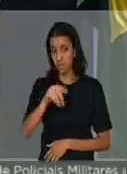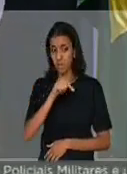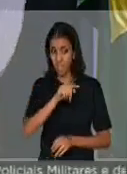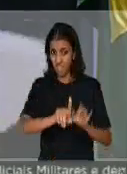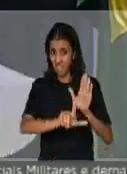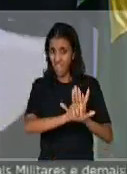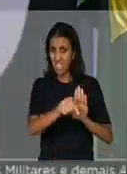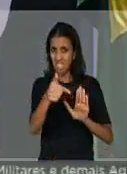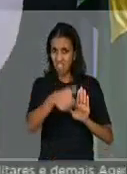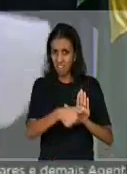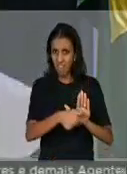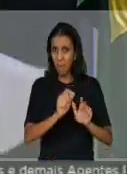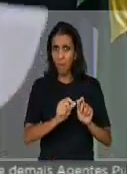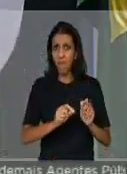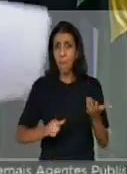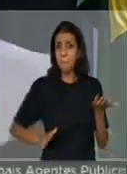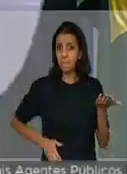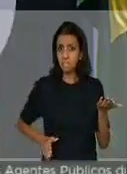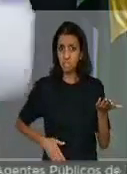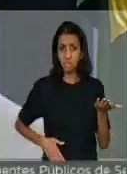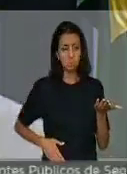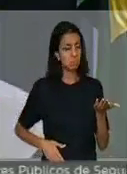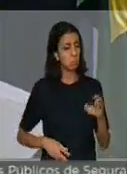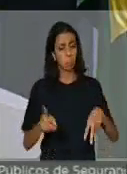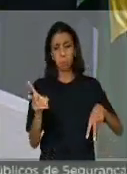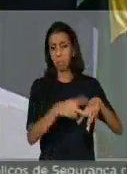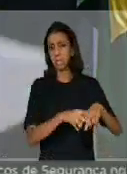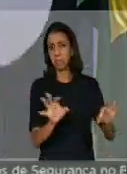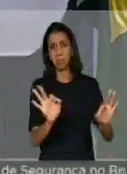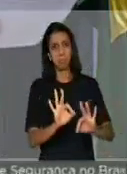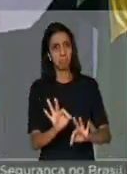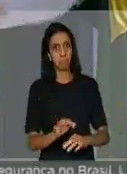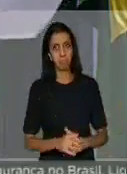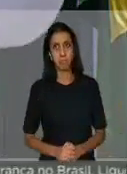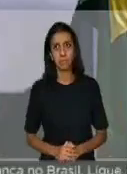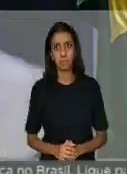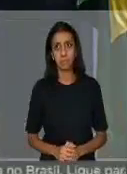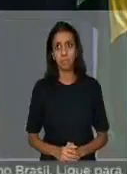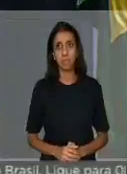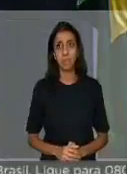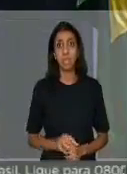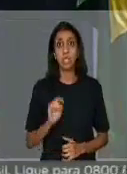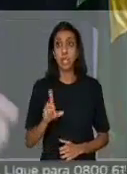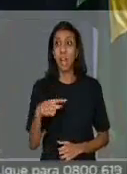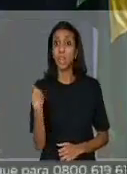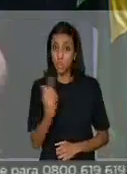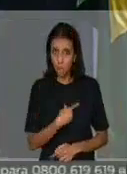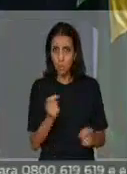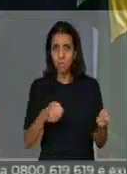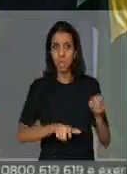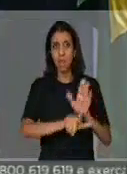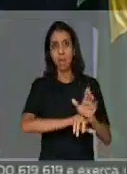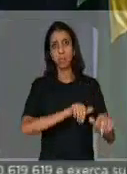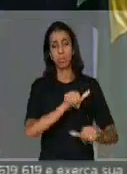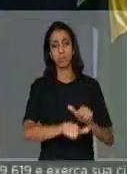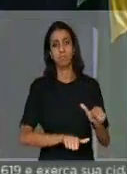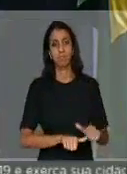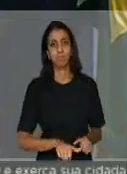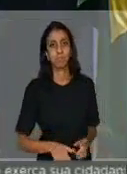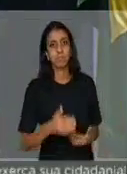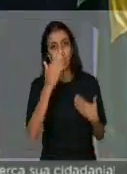lei, bandido nenhum fica preso. E só nós podemos mudar essa lei. Muito obrigado e que Deus ilumine